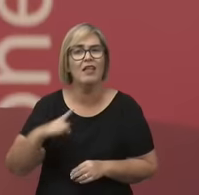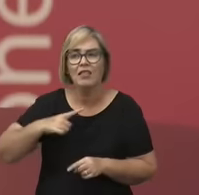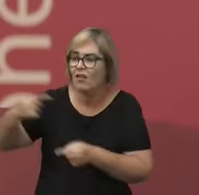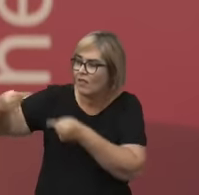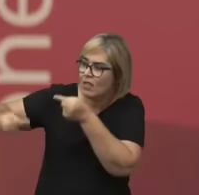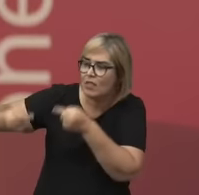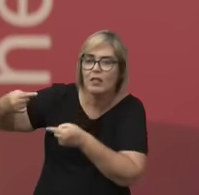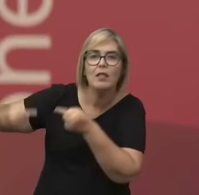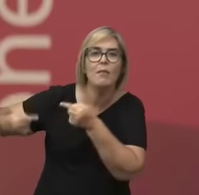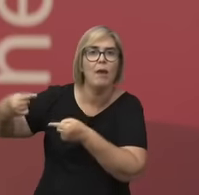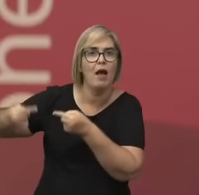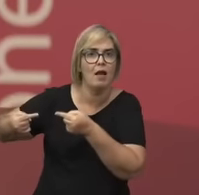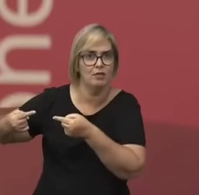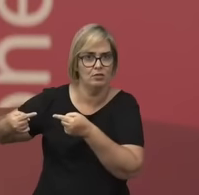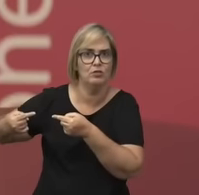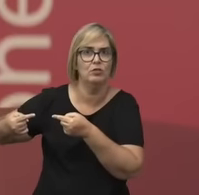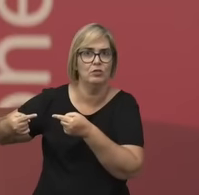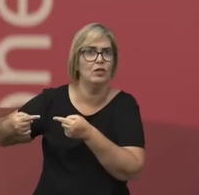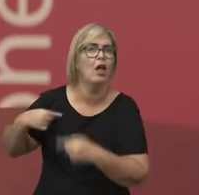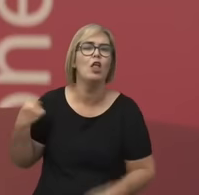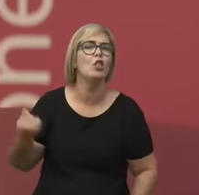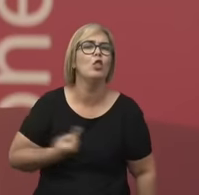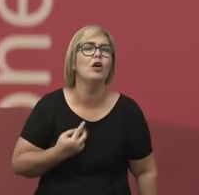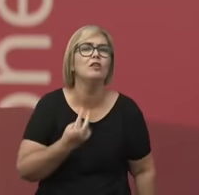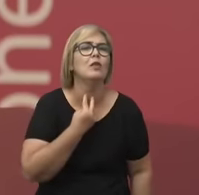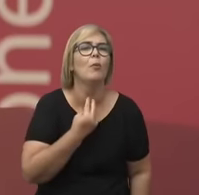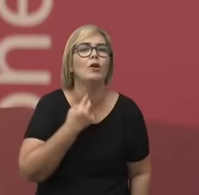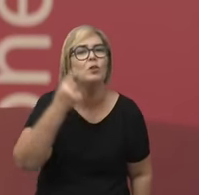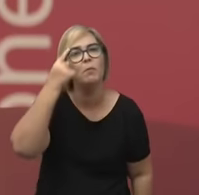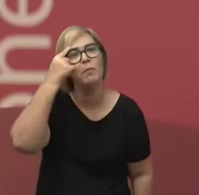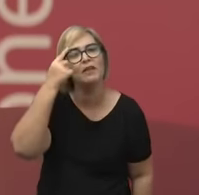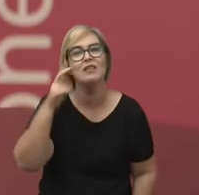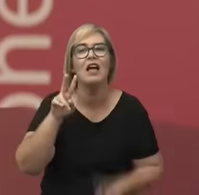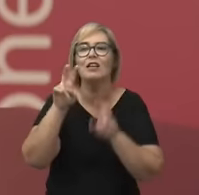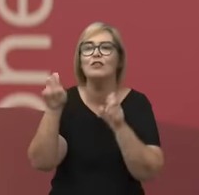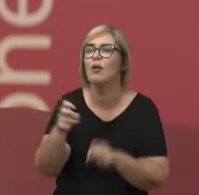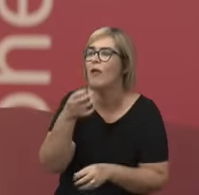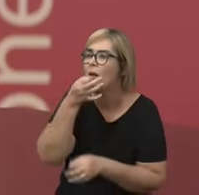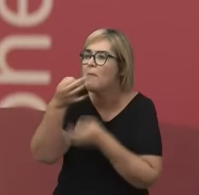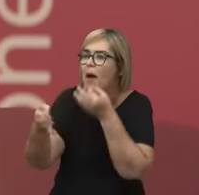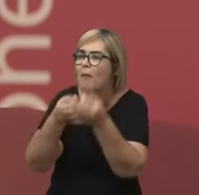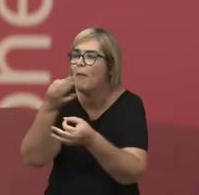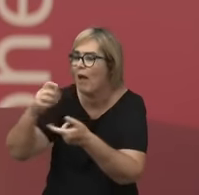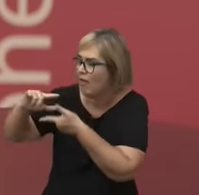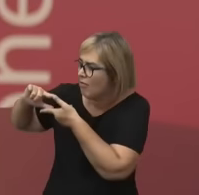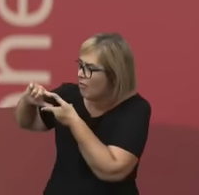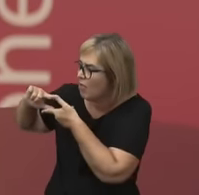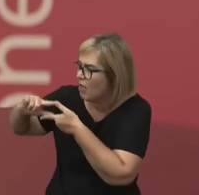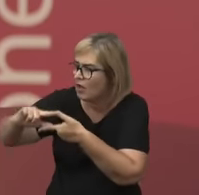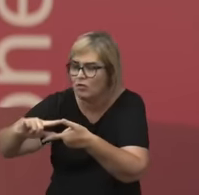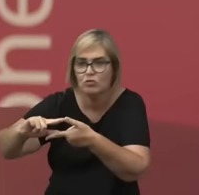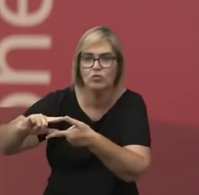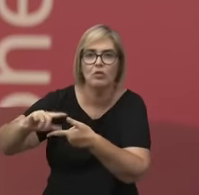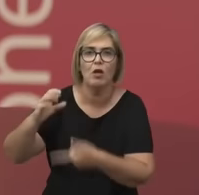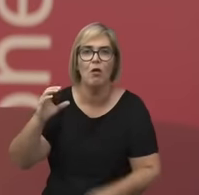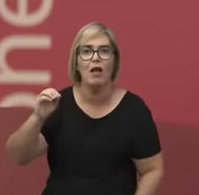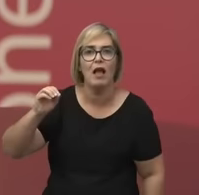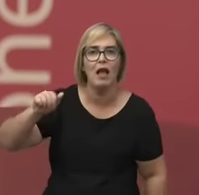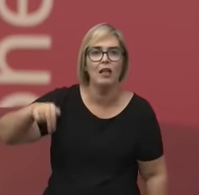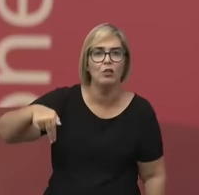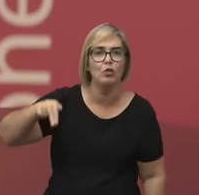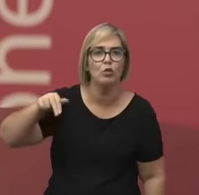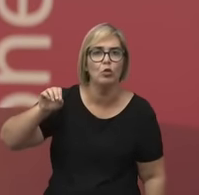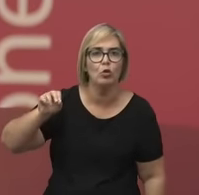decoloniais, assim, hoje em dia, gente não pode pensar a crítica ao tradicional, ao canônico, ao colonial,